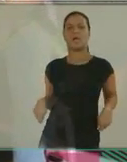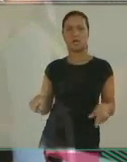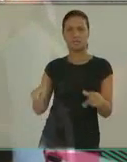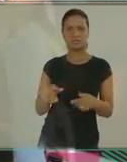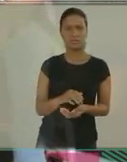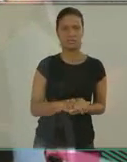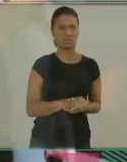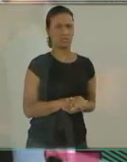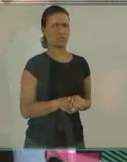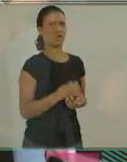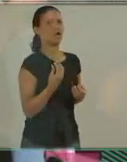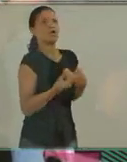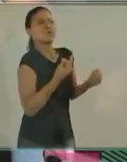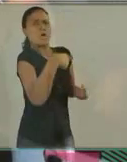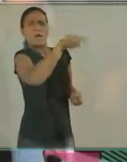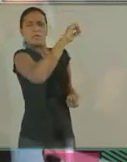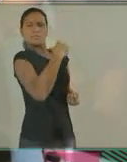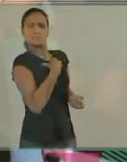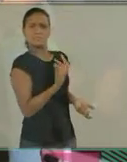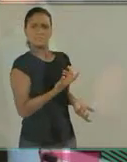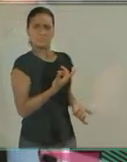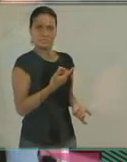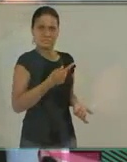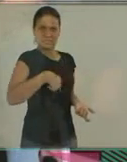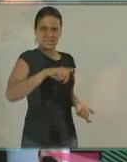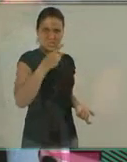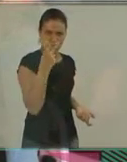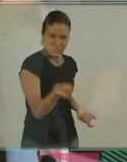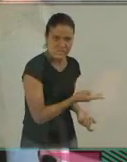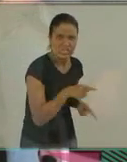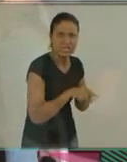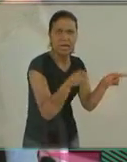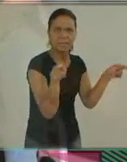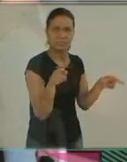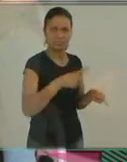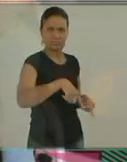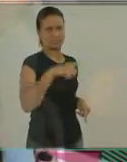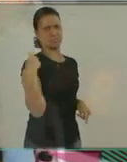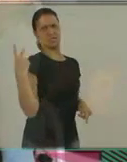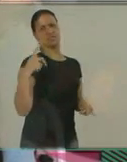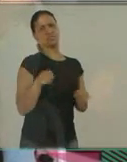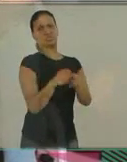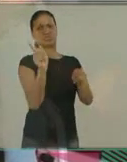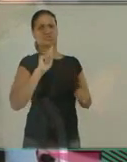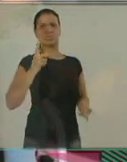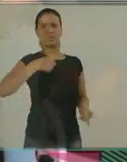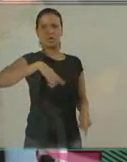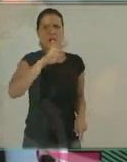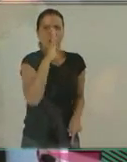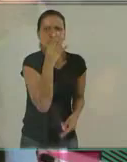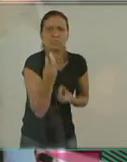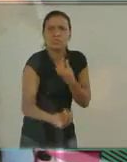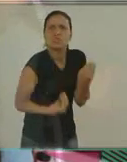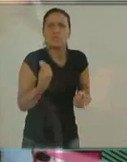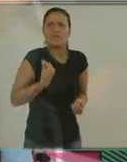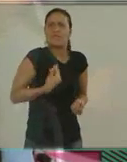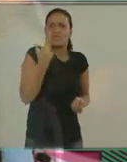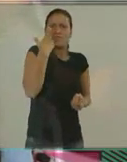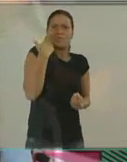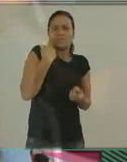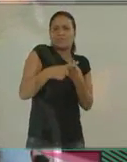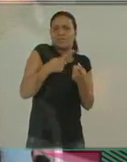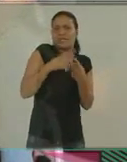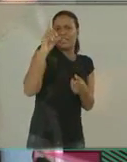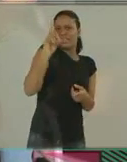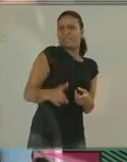irmãs e as duas são cadeirantes? Vocês são gêmeas. E assim, nós não somos gêmeas. E assim, as